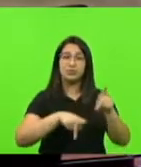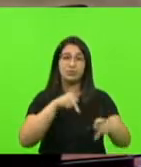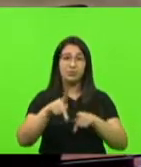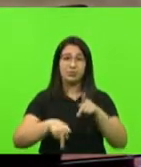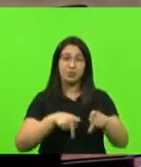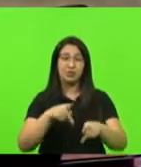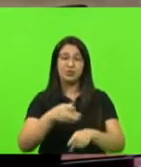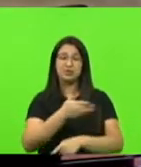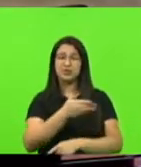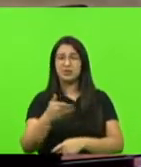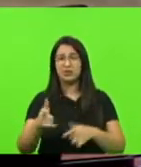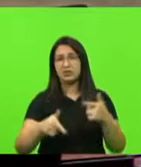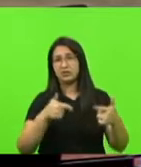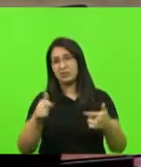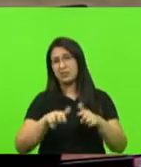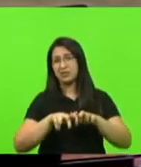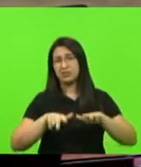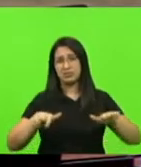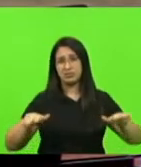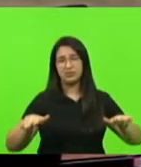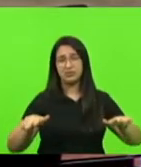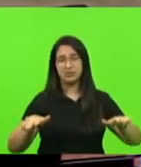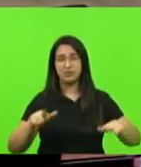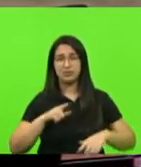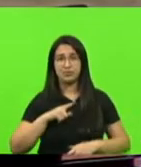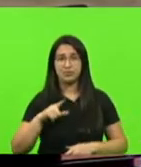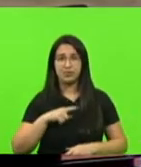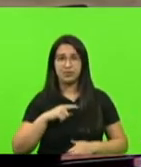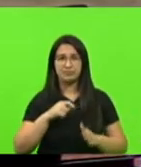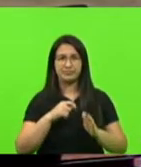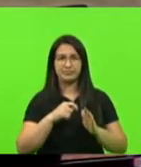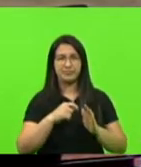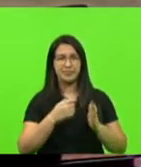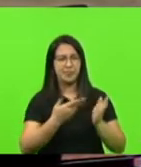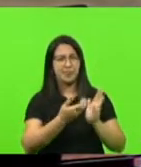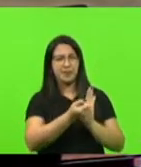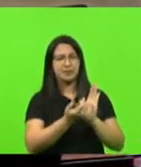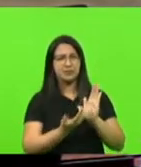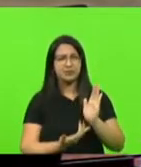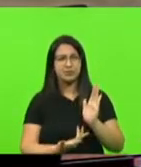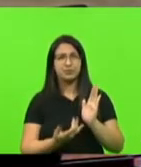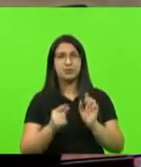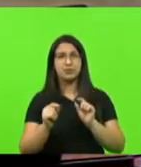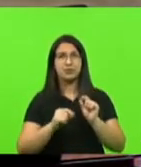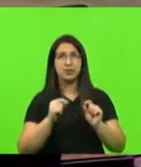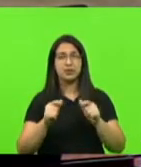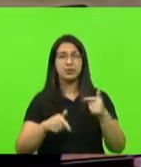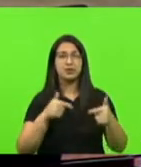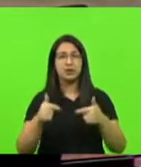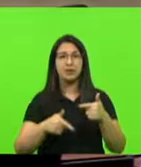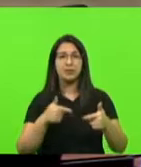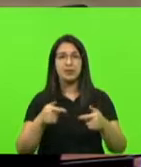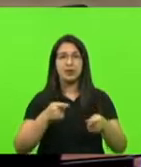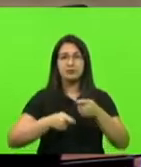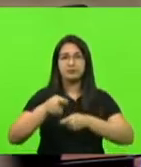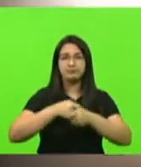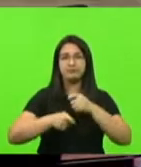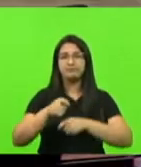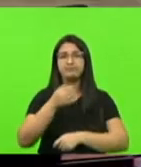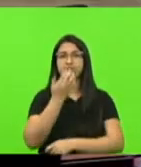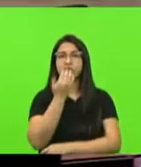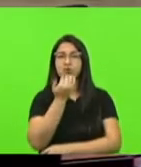nos negócios aqui, como está escrito aqui na síntese. Atividade de comercialização de alimentos,